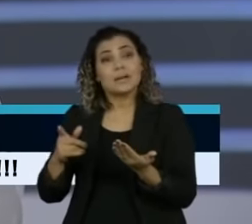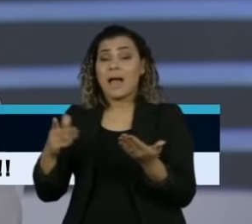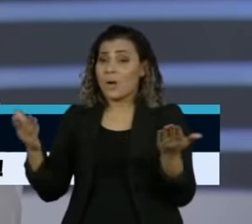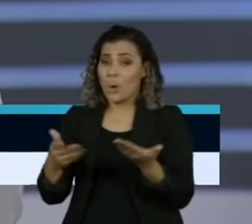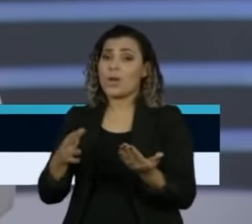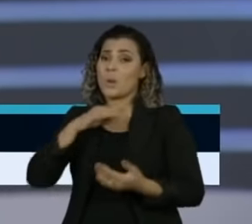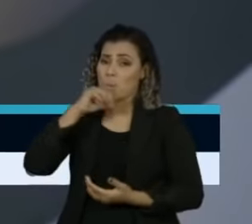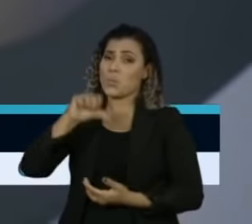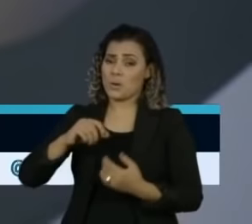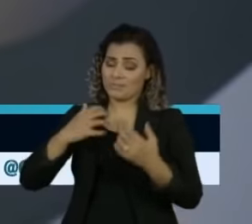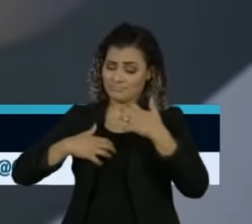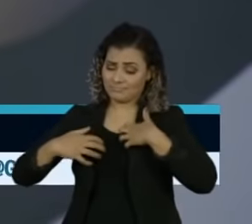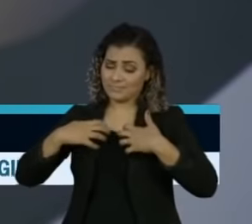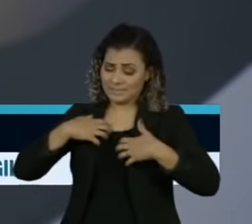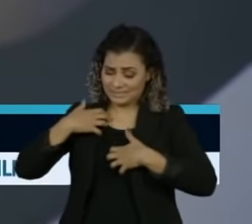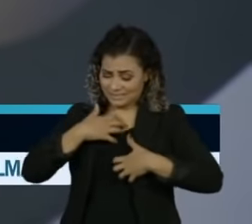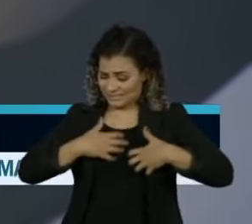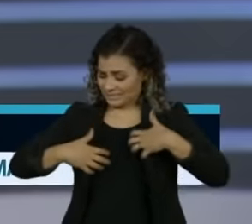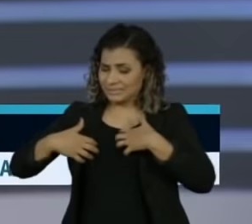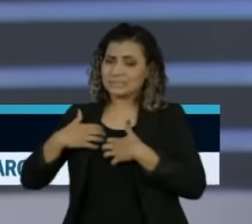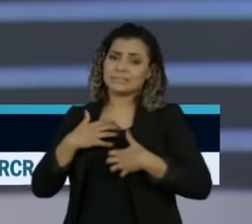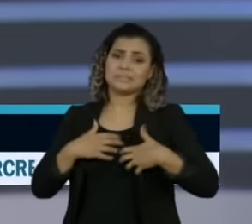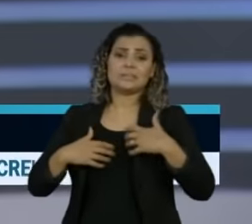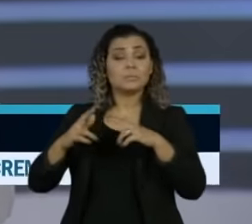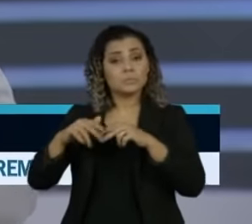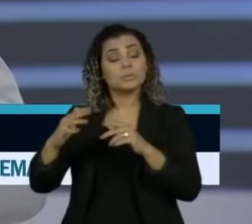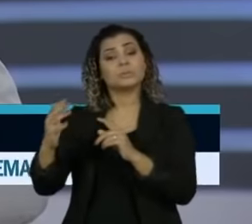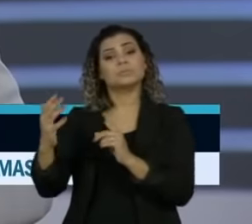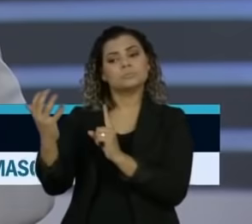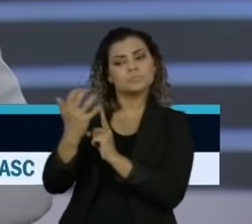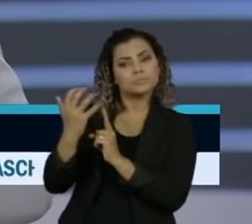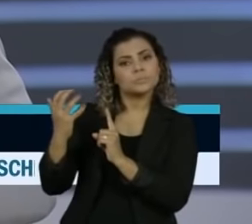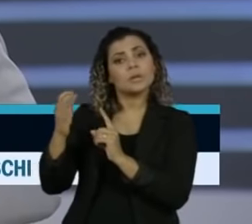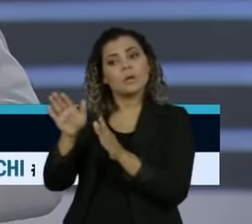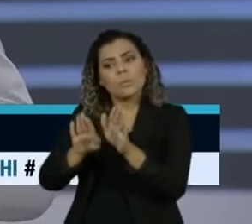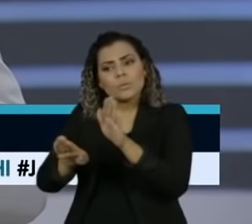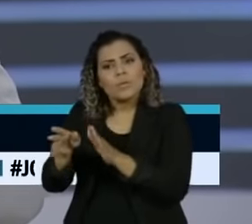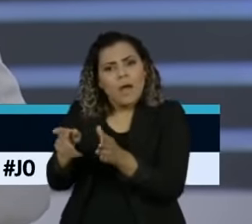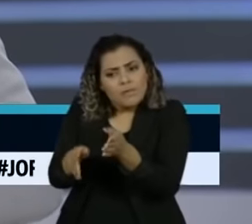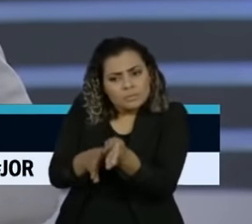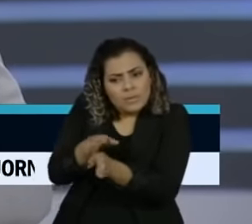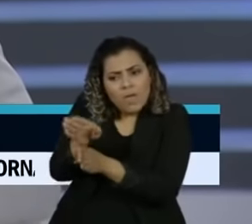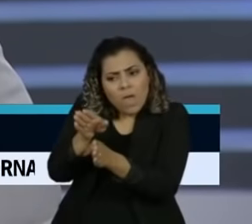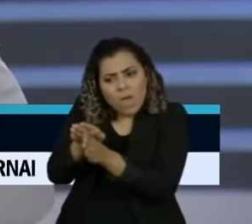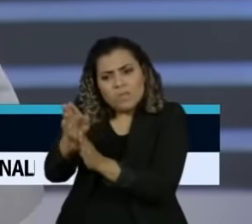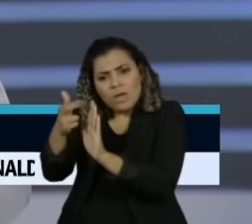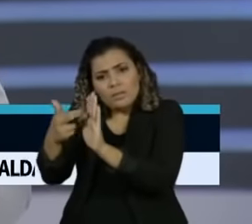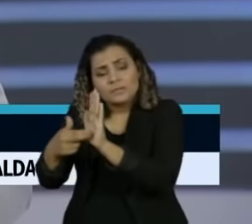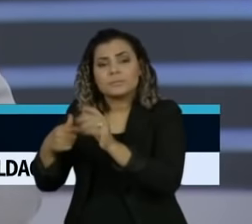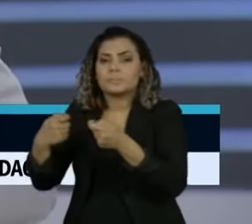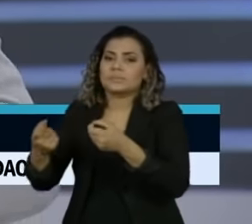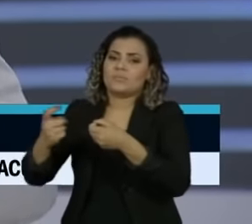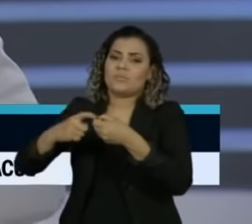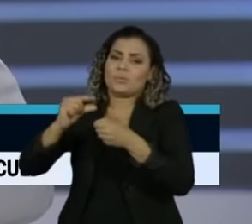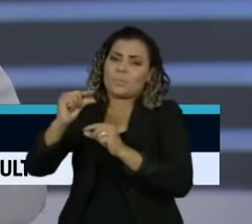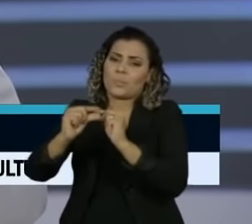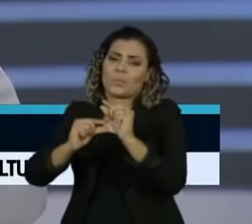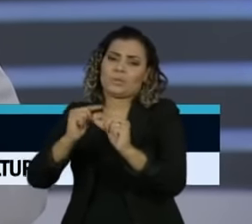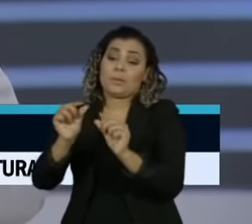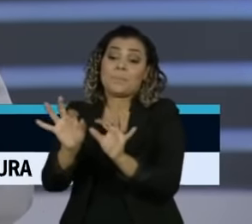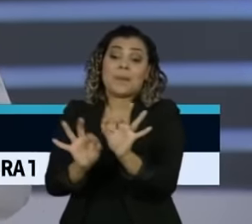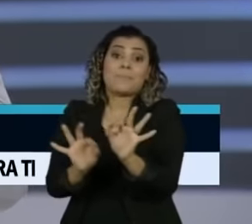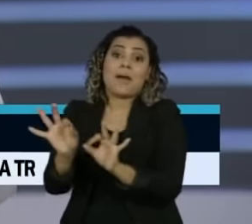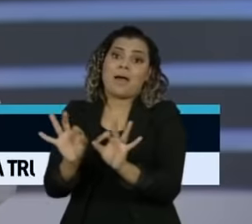terrífico. Então, nessa perspectiva e com esses cuidados, eu penso que devêssemos iniciar esse processo de